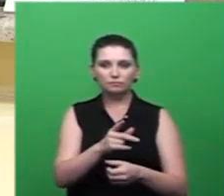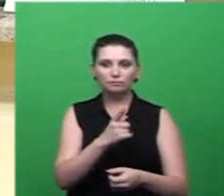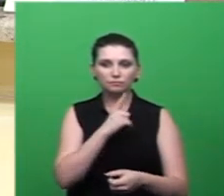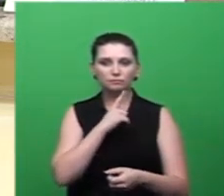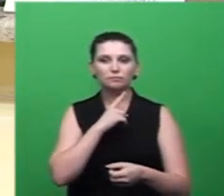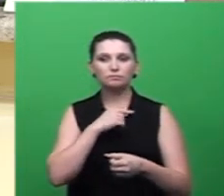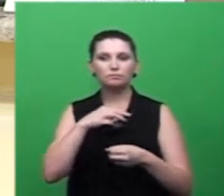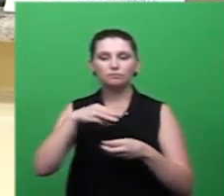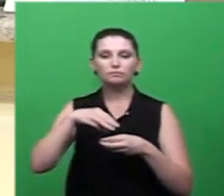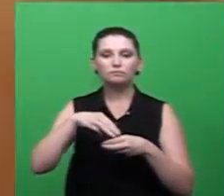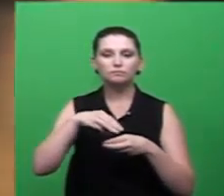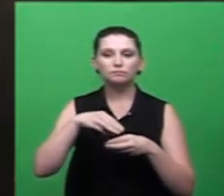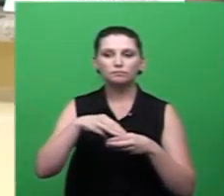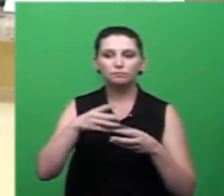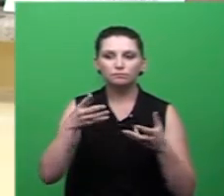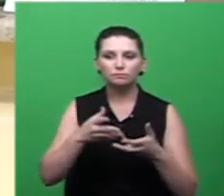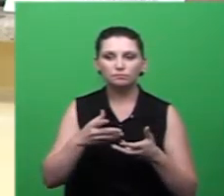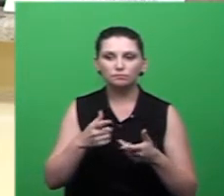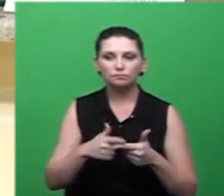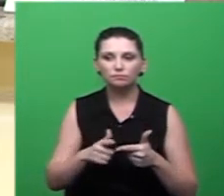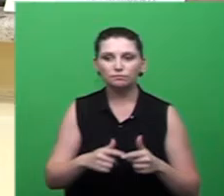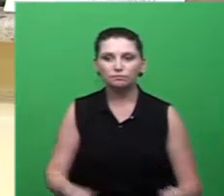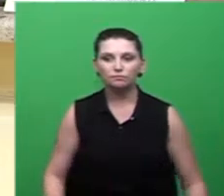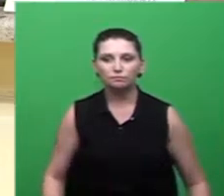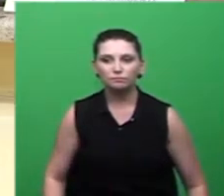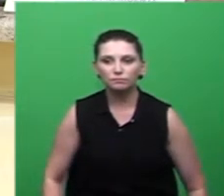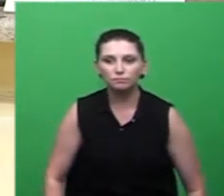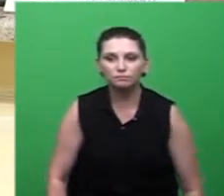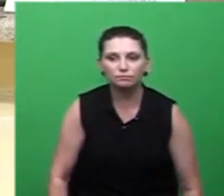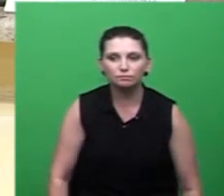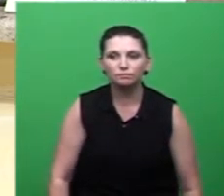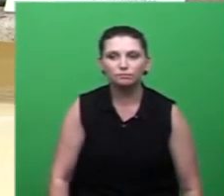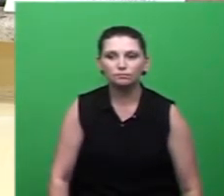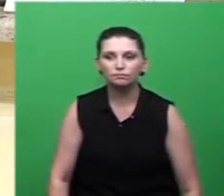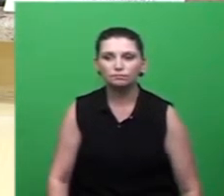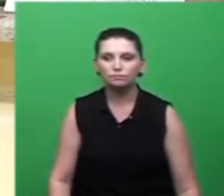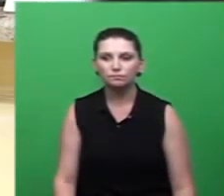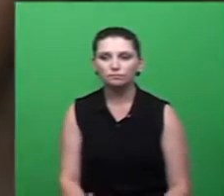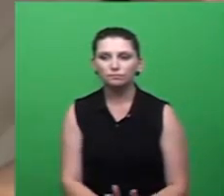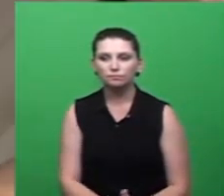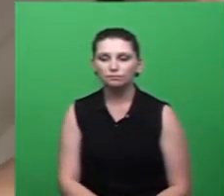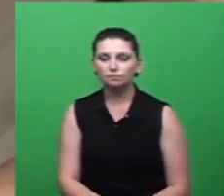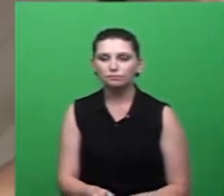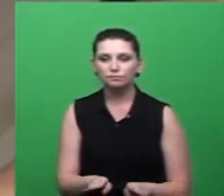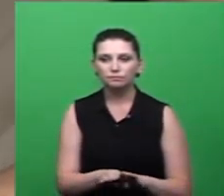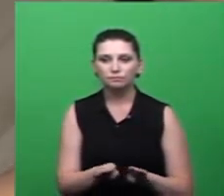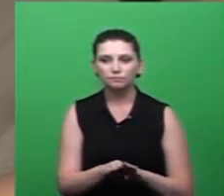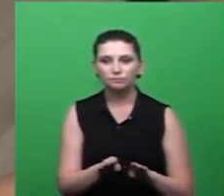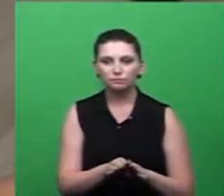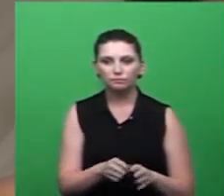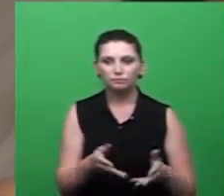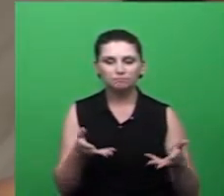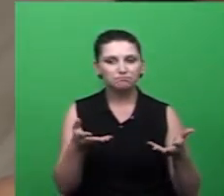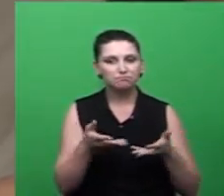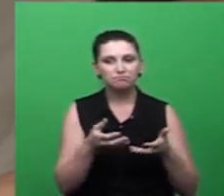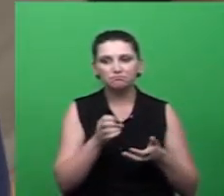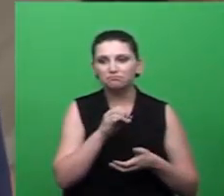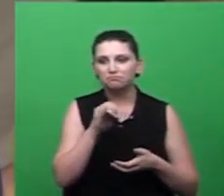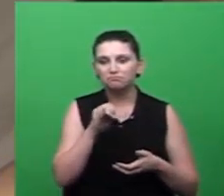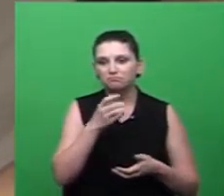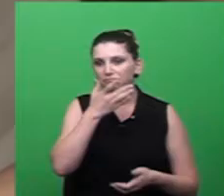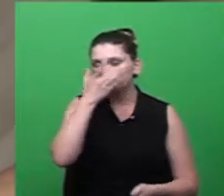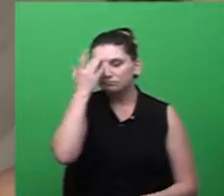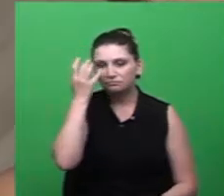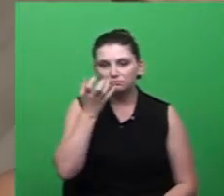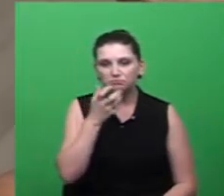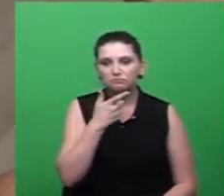perderam esse controle. coloco que a Cris ou o